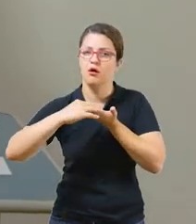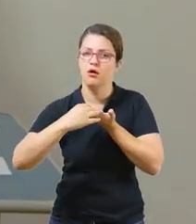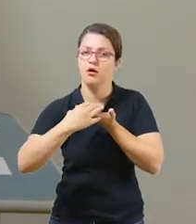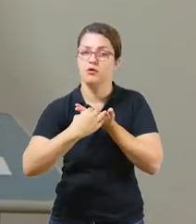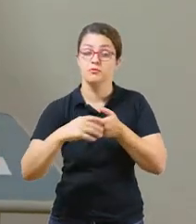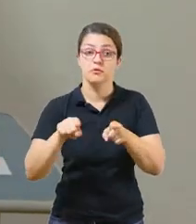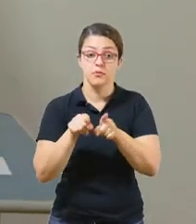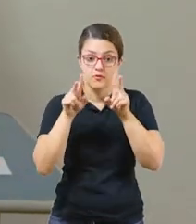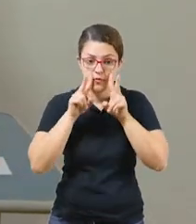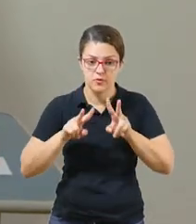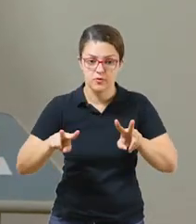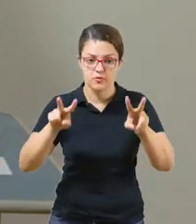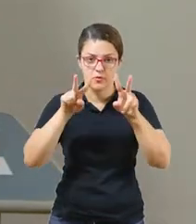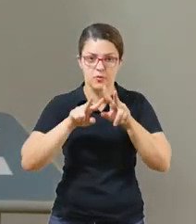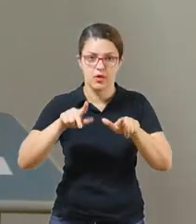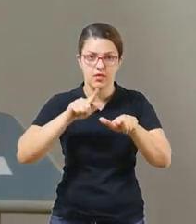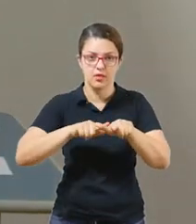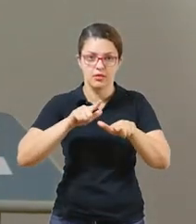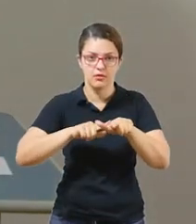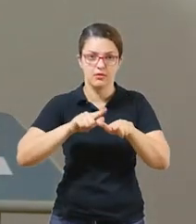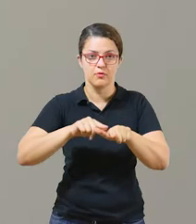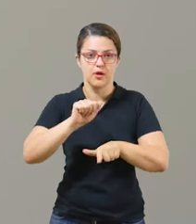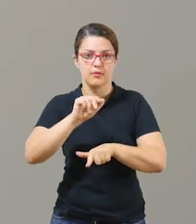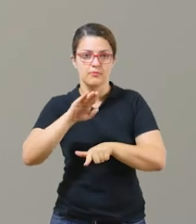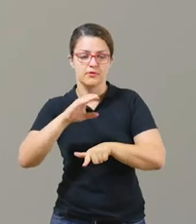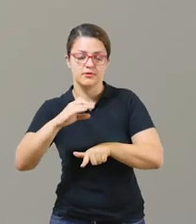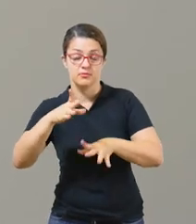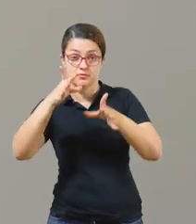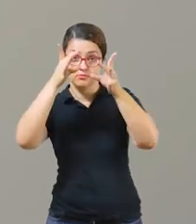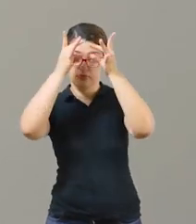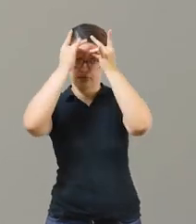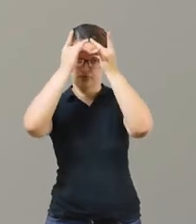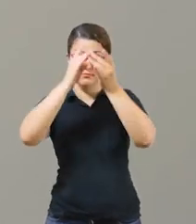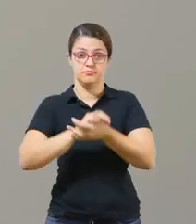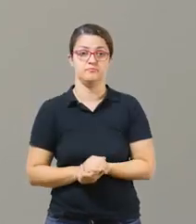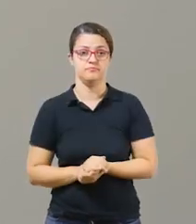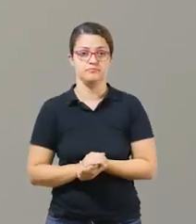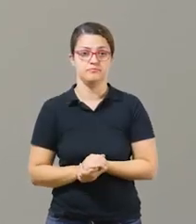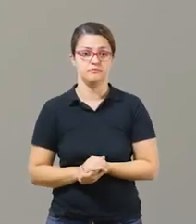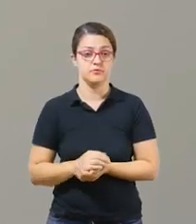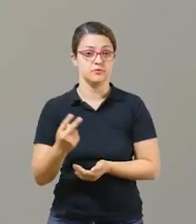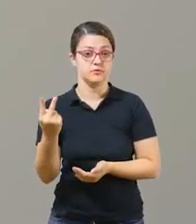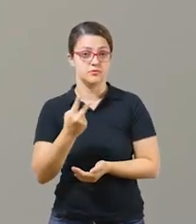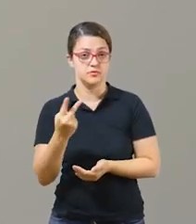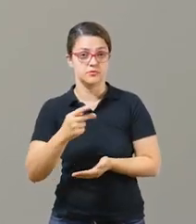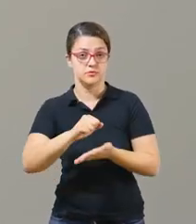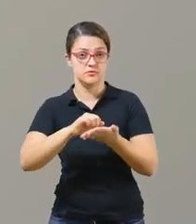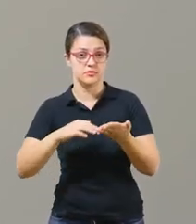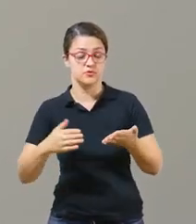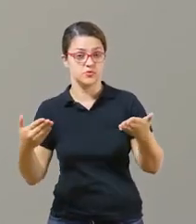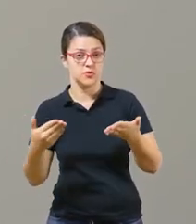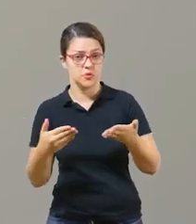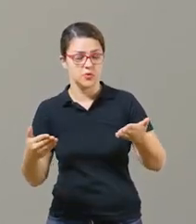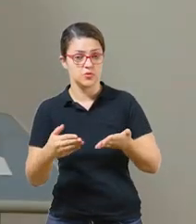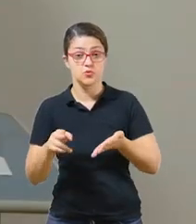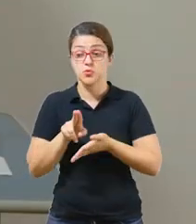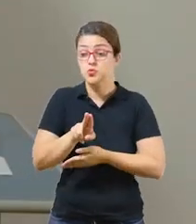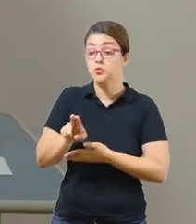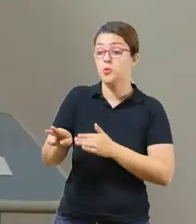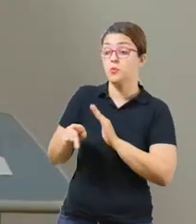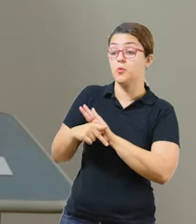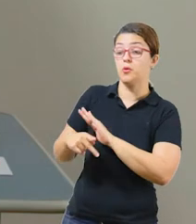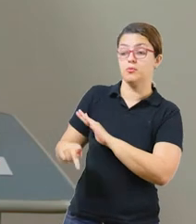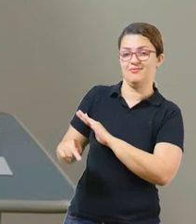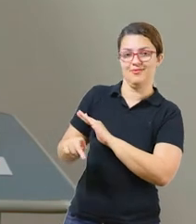a memorizar as letras do alfabeto. Nossa segunda atividade de hoje é trabalhar o nome da criança. Procure